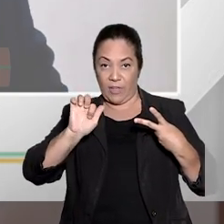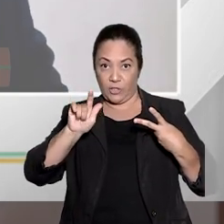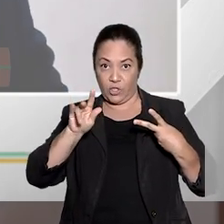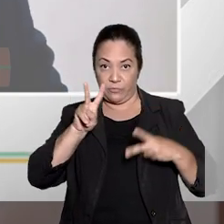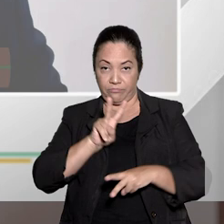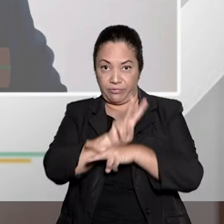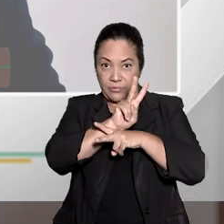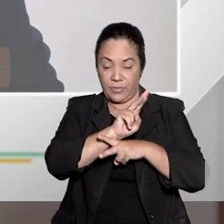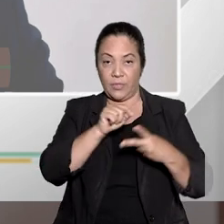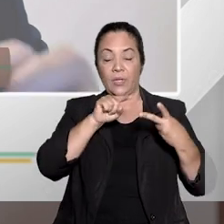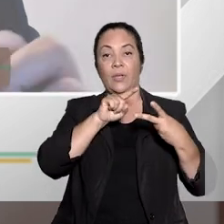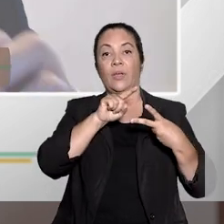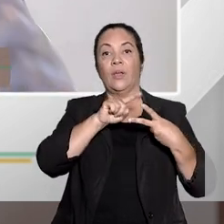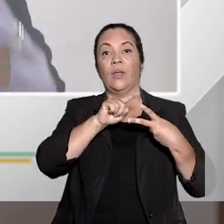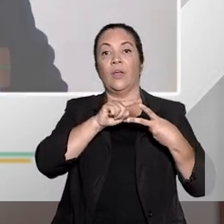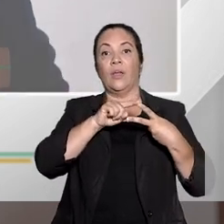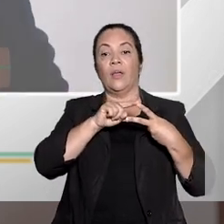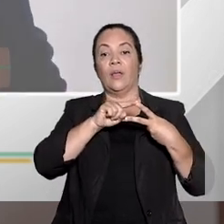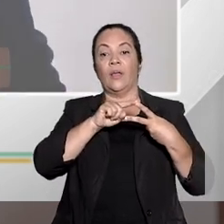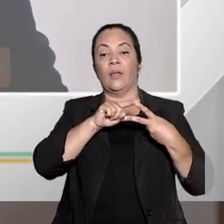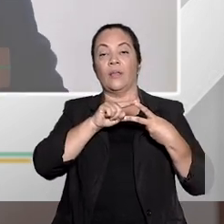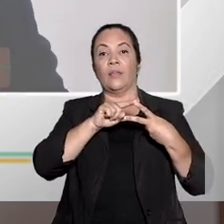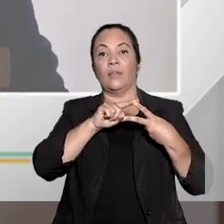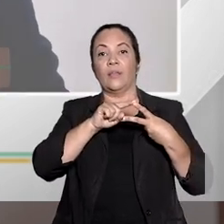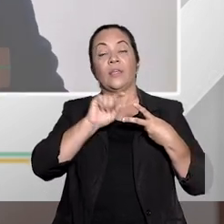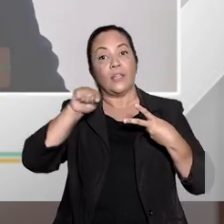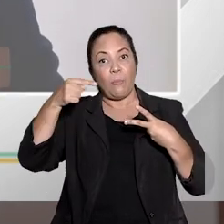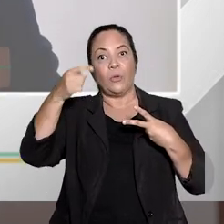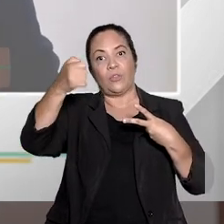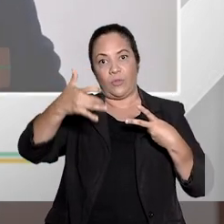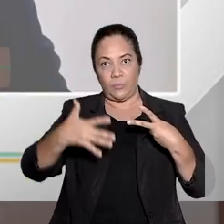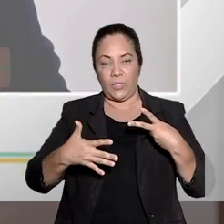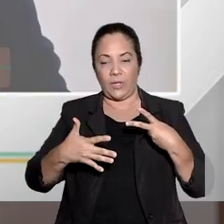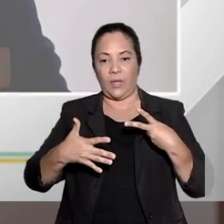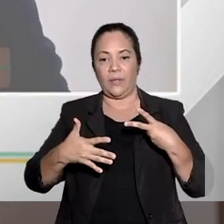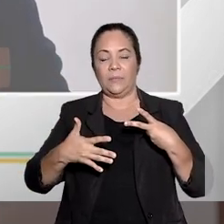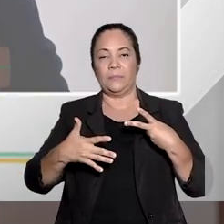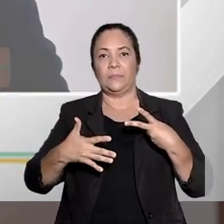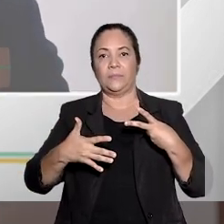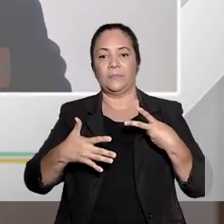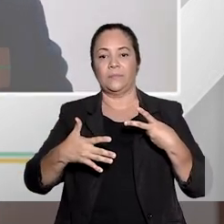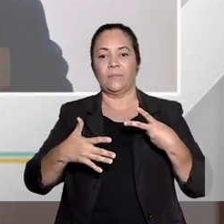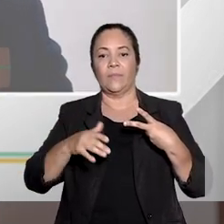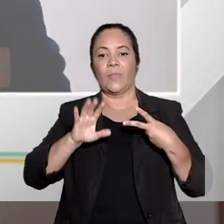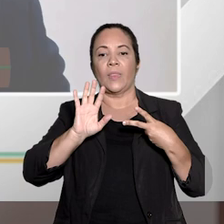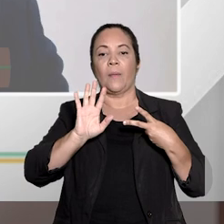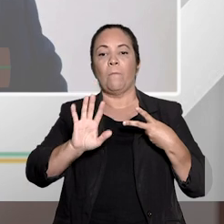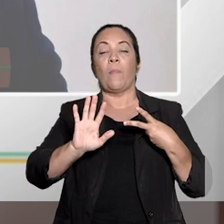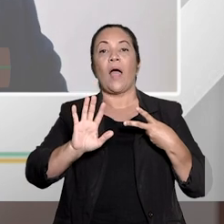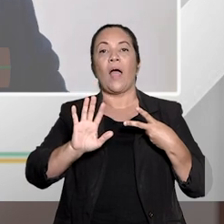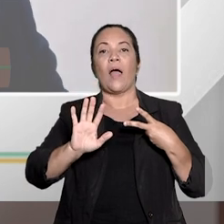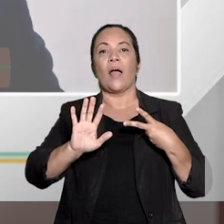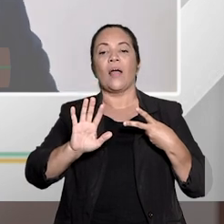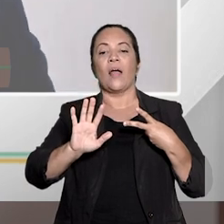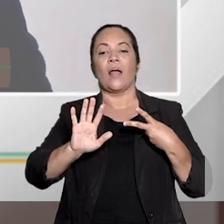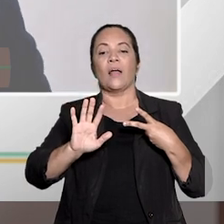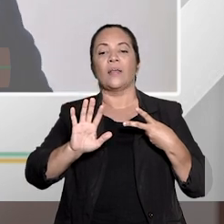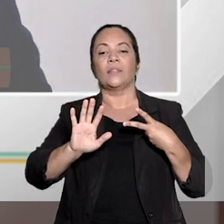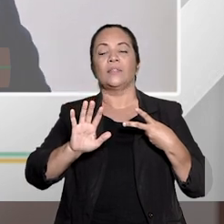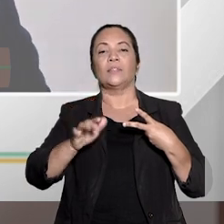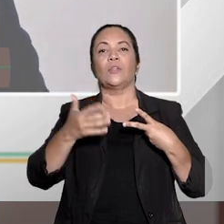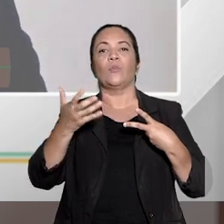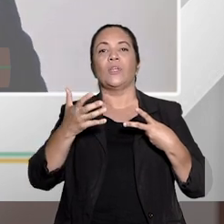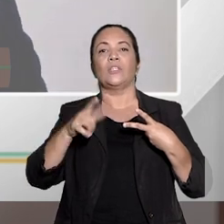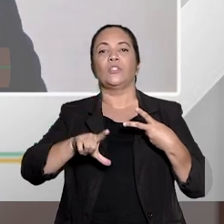que traz uma natureza sui gêneris que eu vou trabalhar daqui a pouco, mas eu fiz uma provocação de